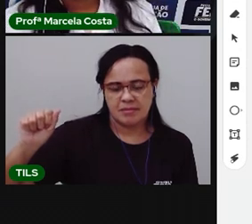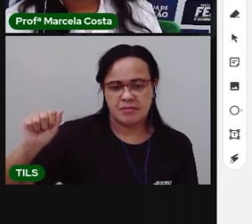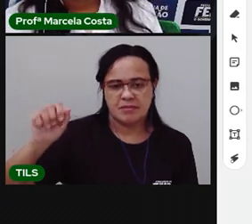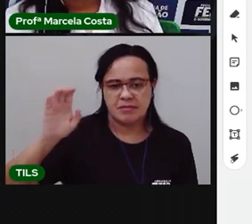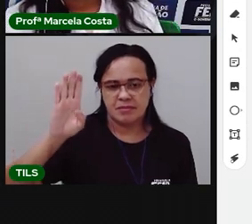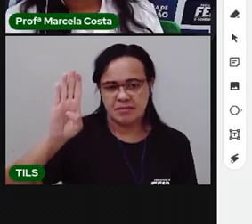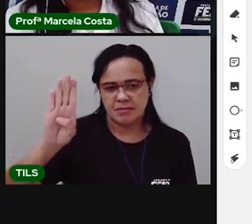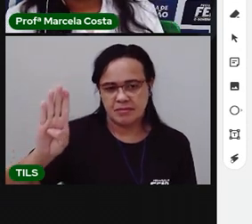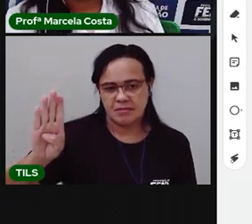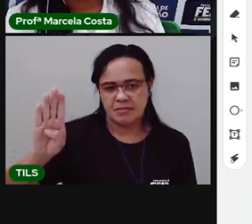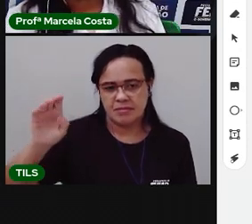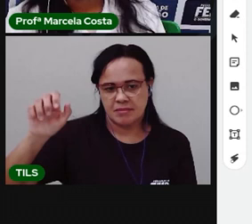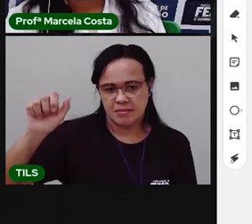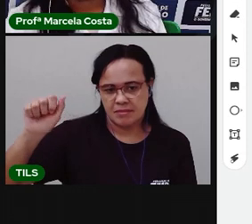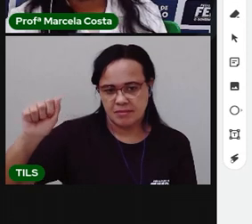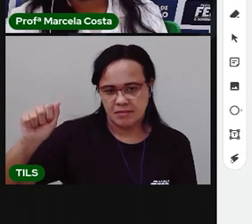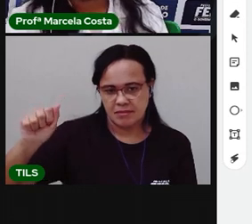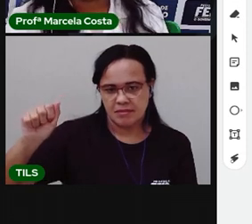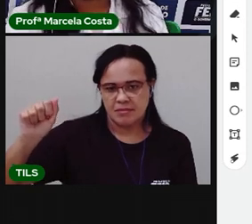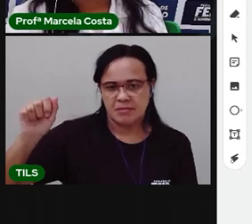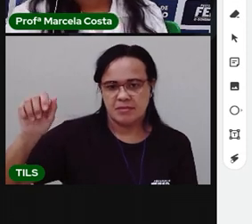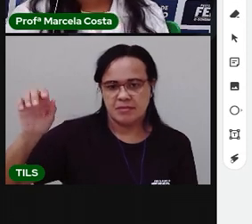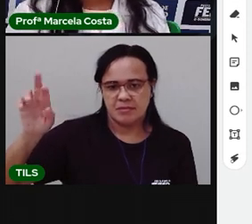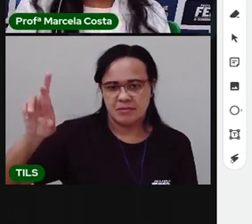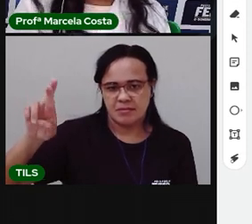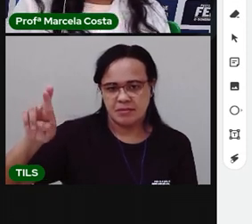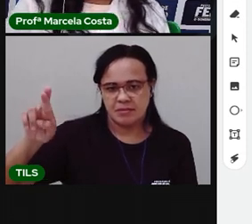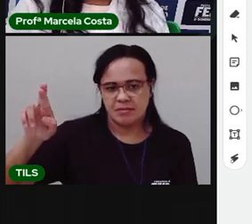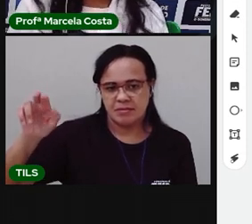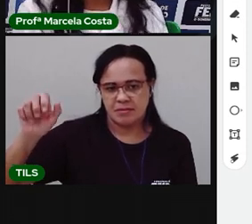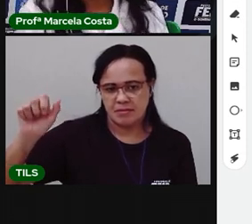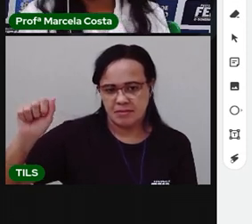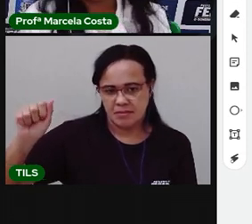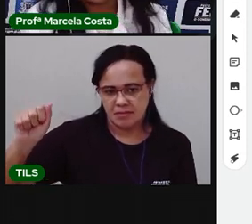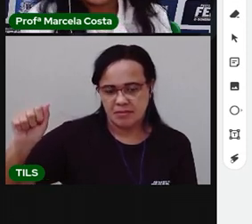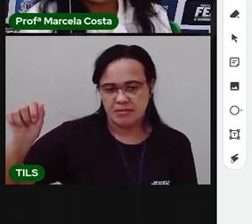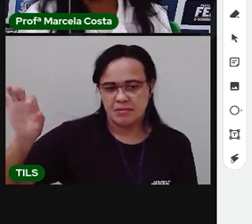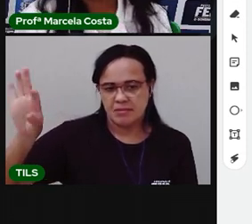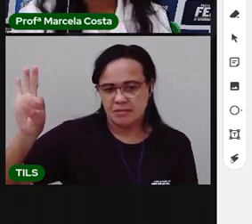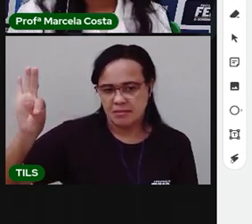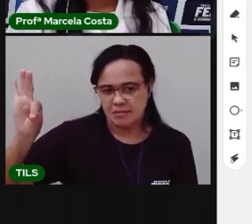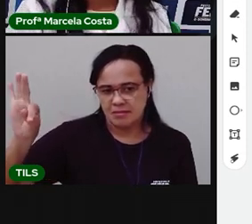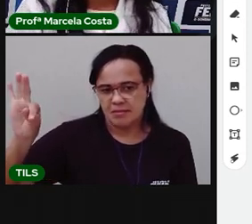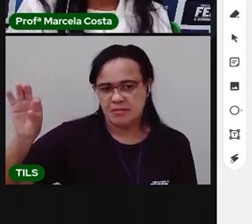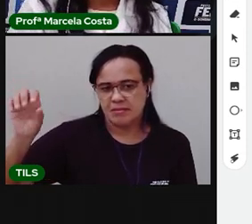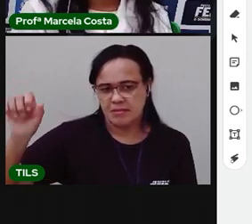bonita. Barato. Tá. Conseguiu acompanhar?